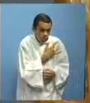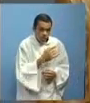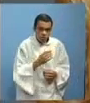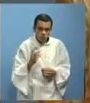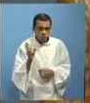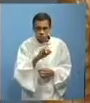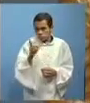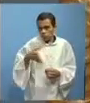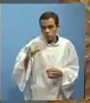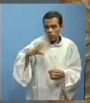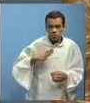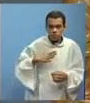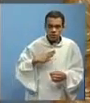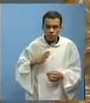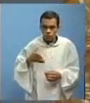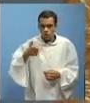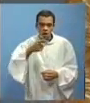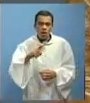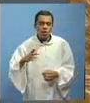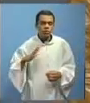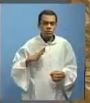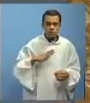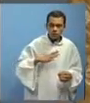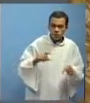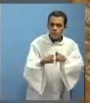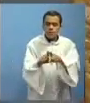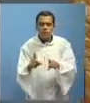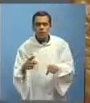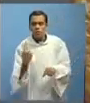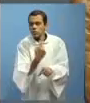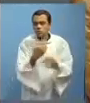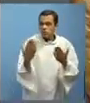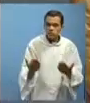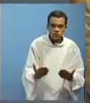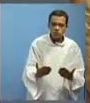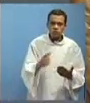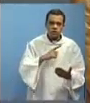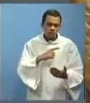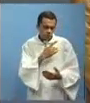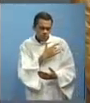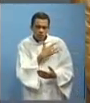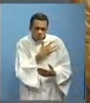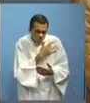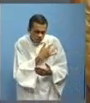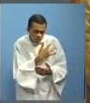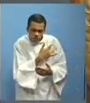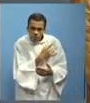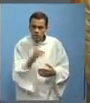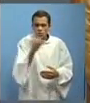é melhor a covardia de não enfrentar o perigo, do que pagar o preço por um heroísmo